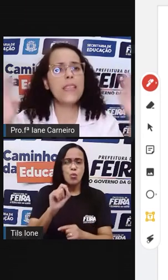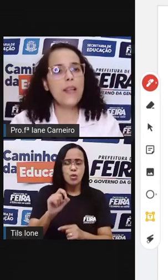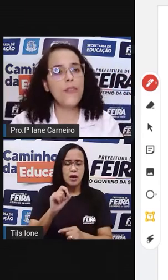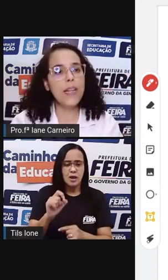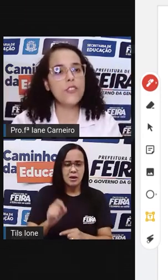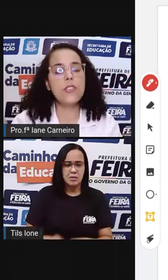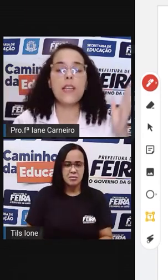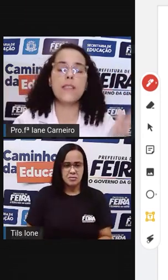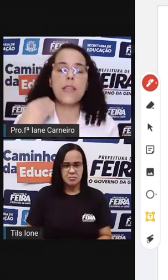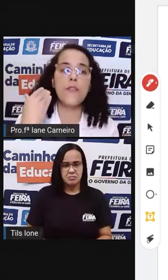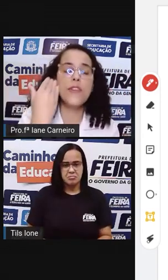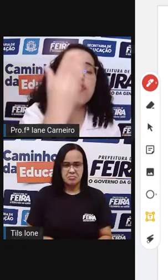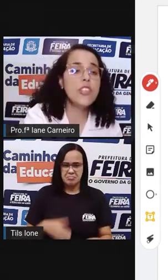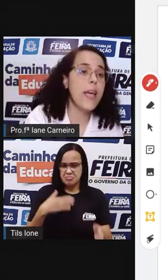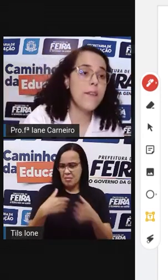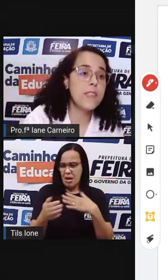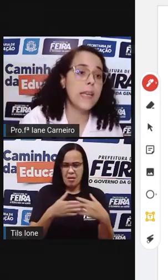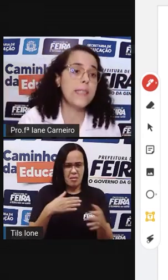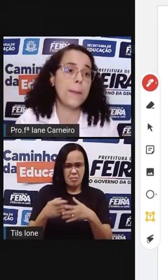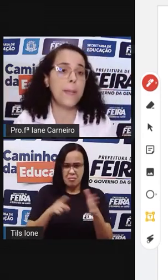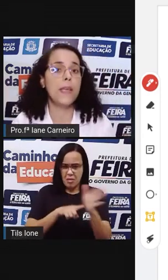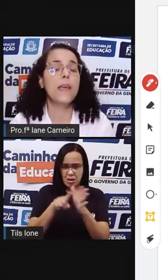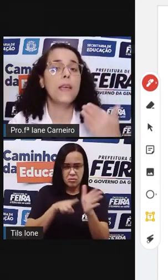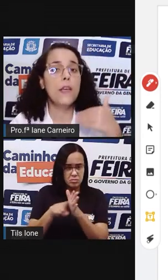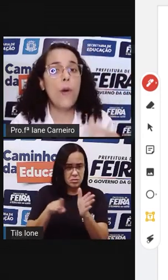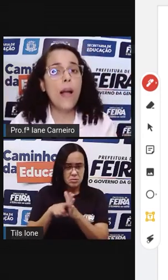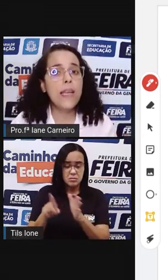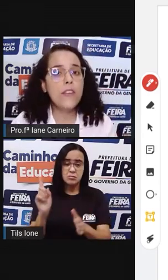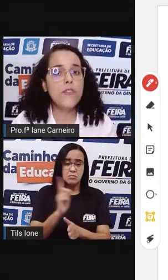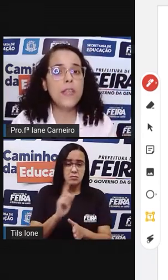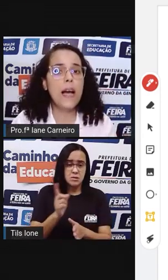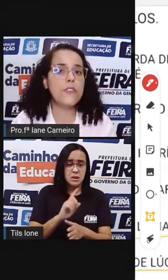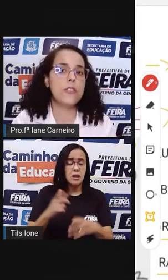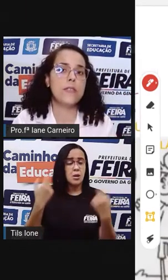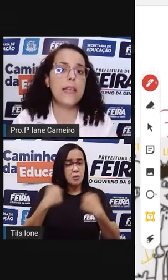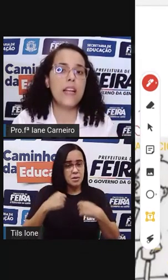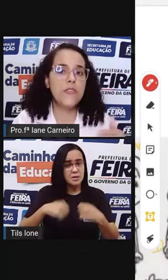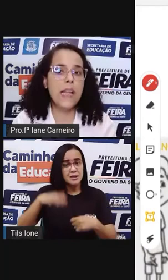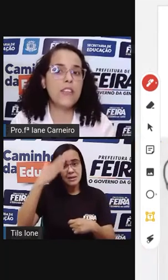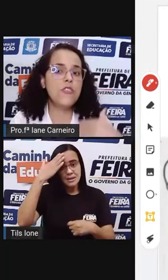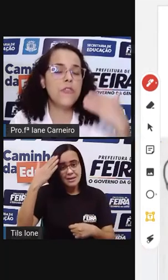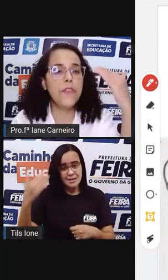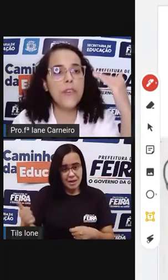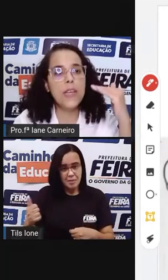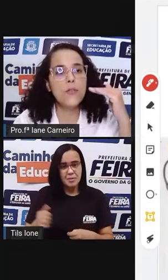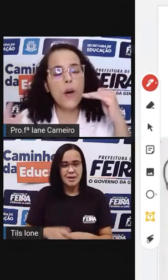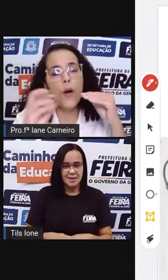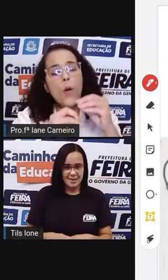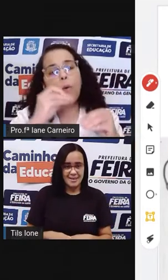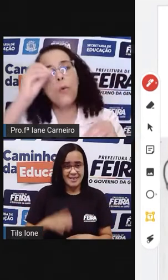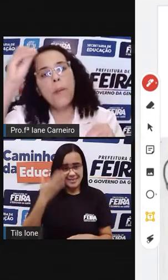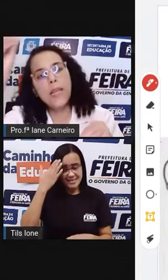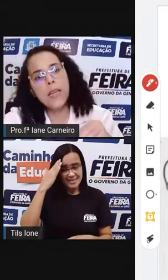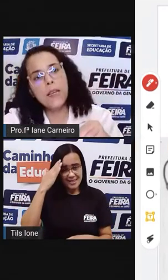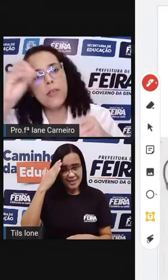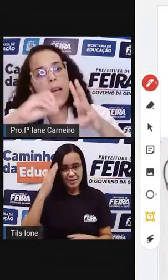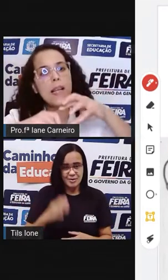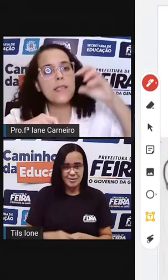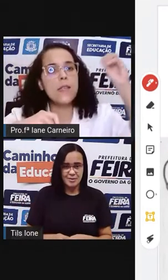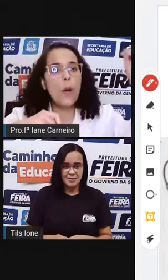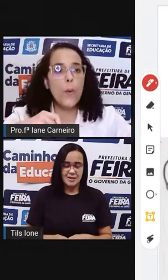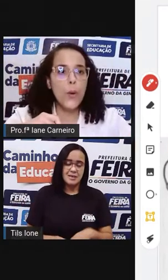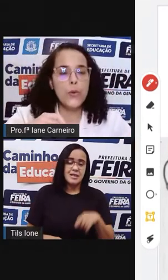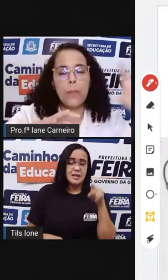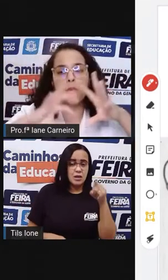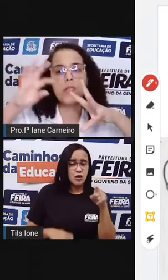perguntar quem está na frente. Tem que dizer na frente de que é que você quer saber. Igual aqui na atividade, né? Na atividade a gente foi vendo, ó, um menino em